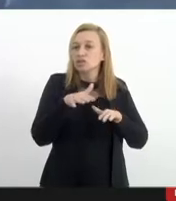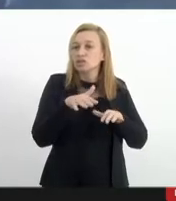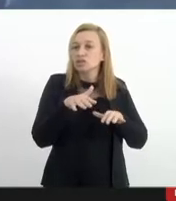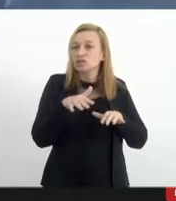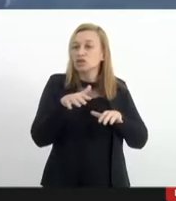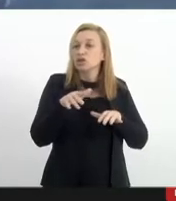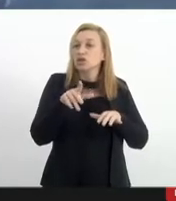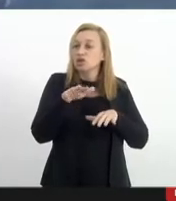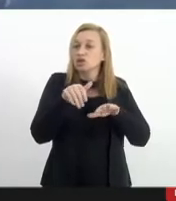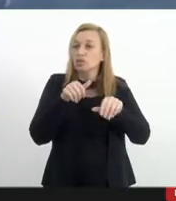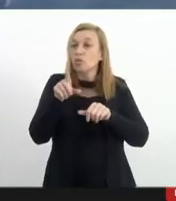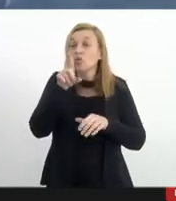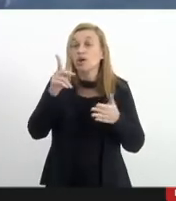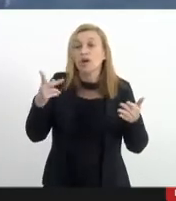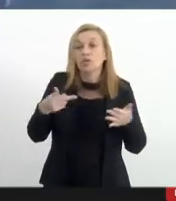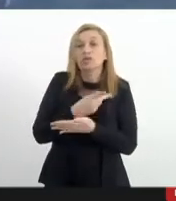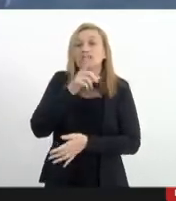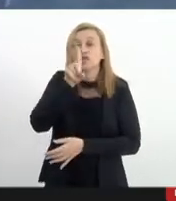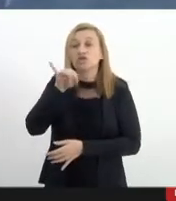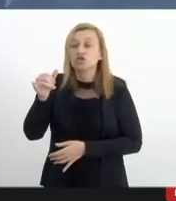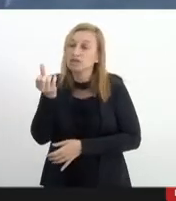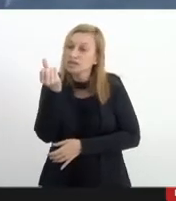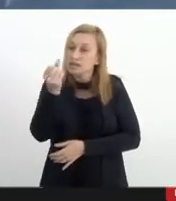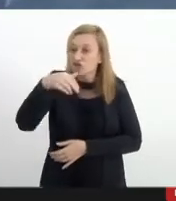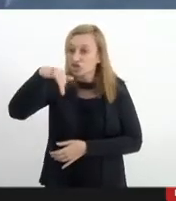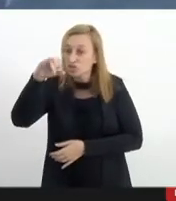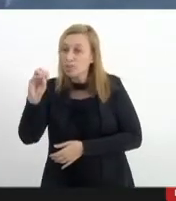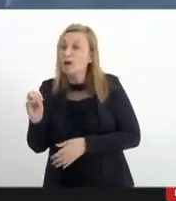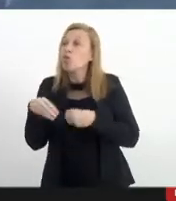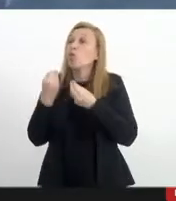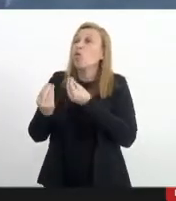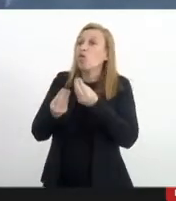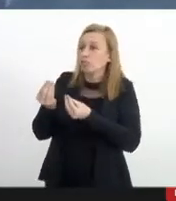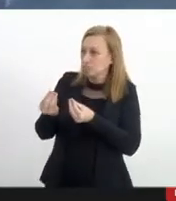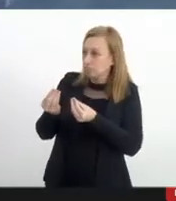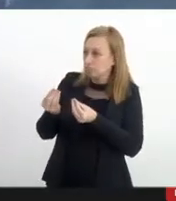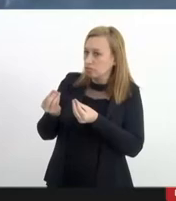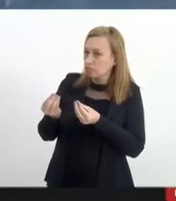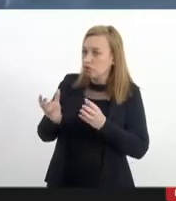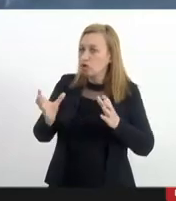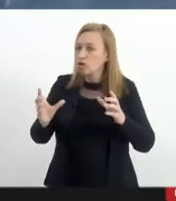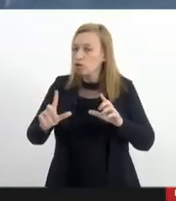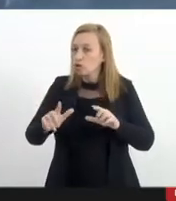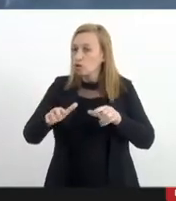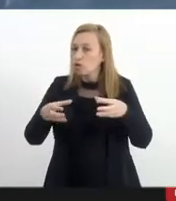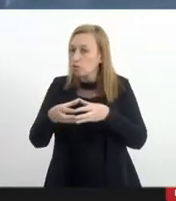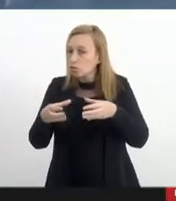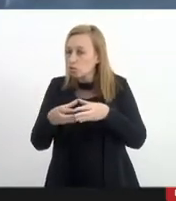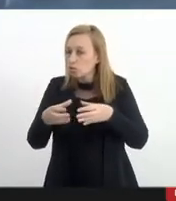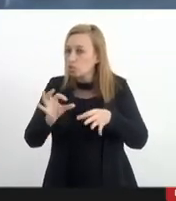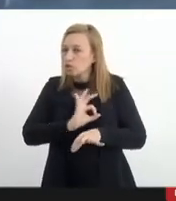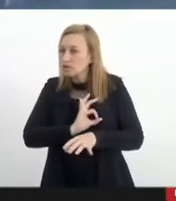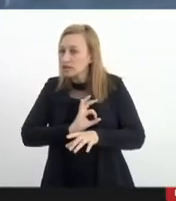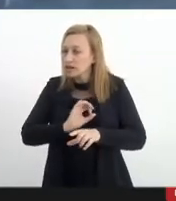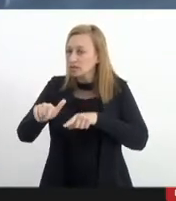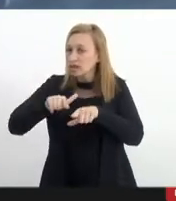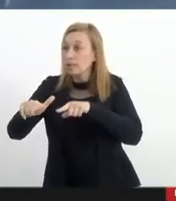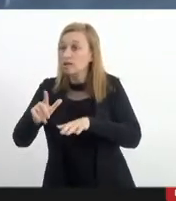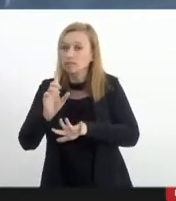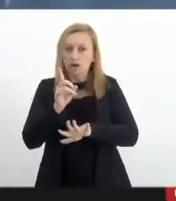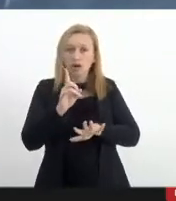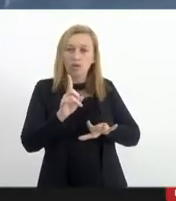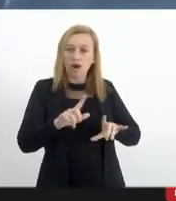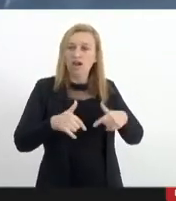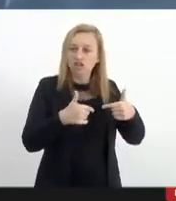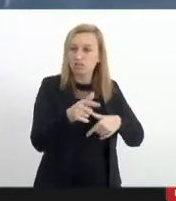aconteceu no dia 6 de maio como foi até então uma operação policial. Não usamos, por exemplo, aqui dentro desse grupo de trabalho,